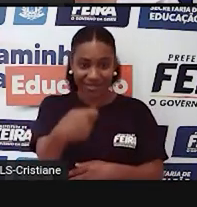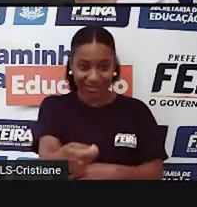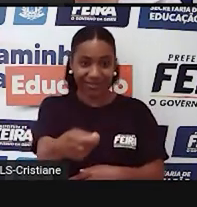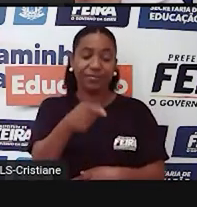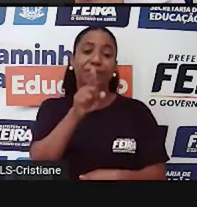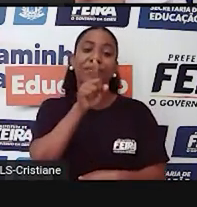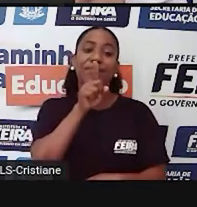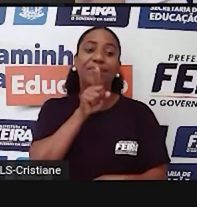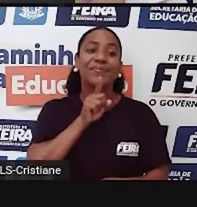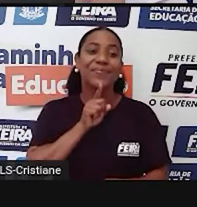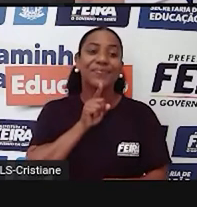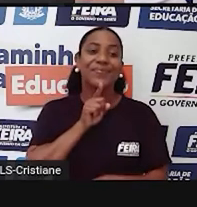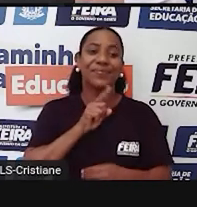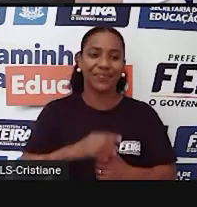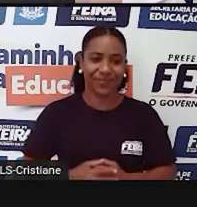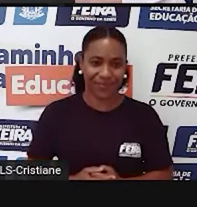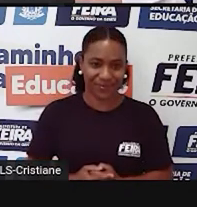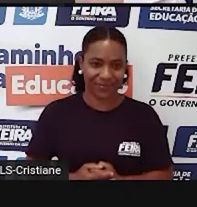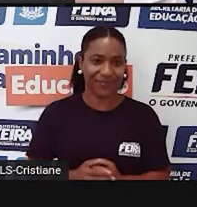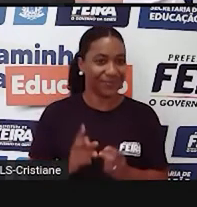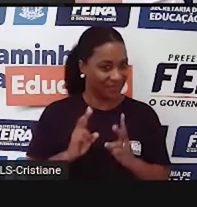ok? Então,